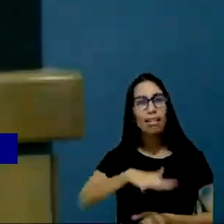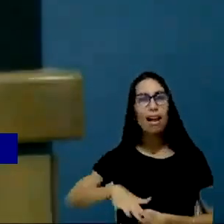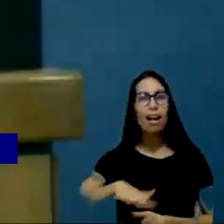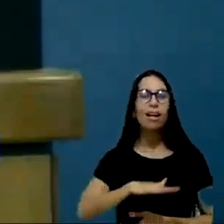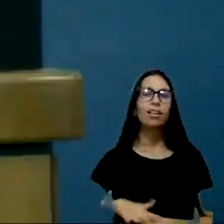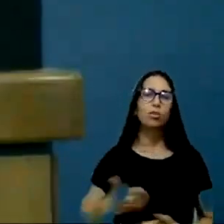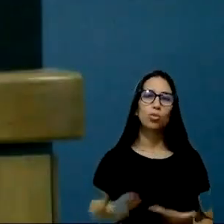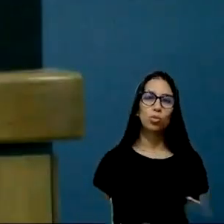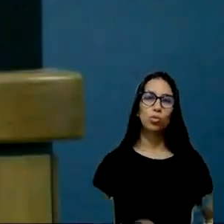Público Federal.